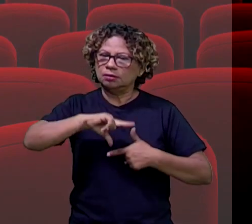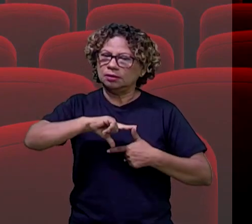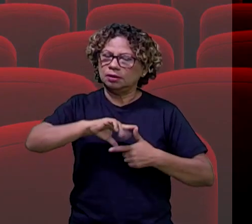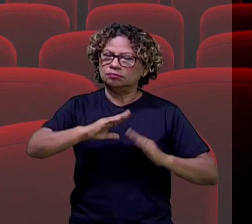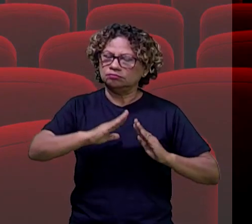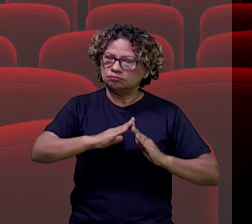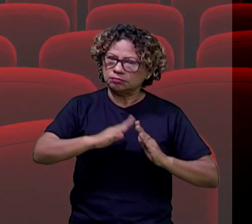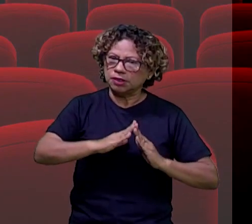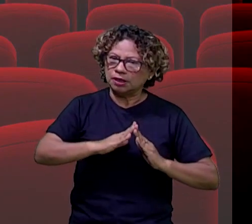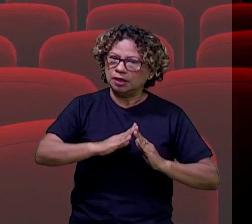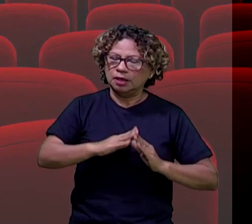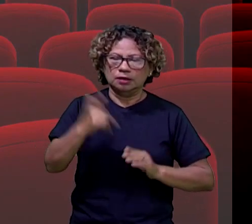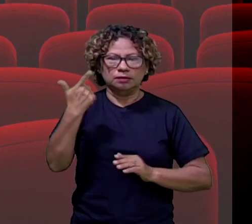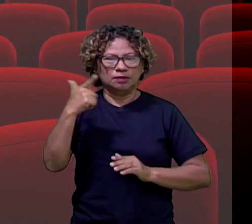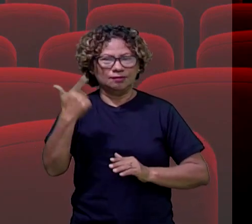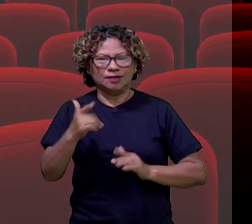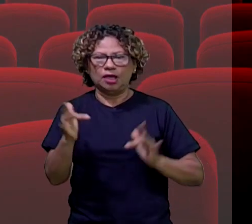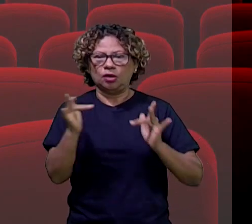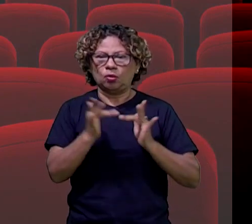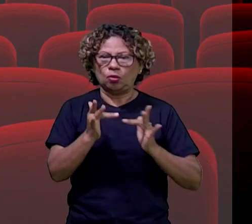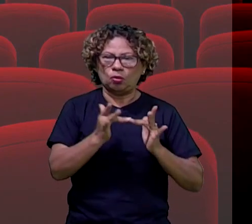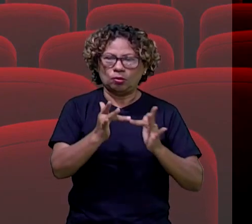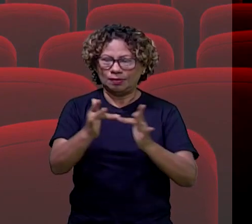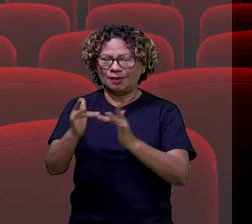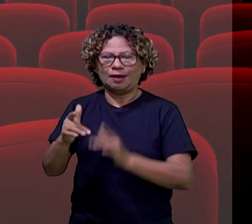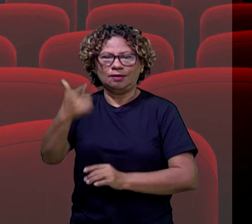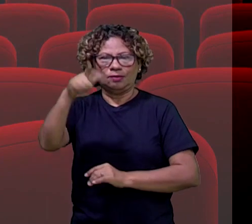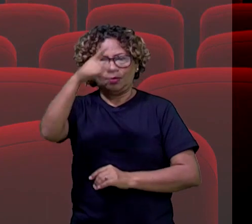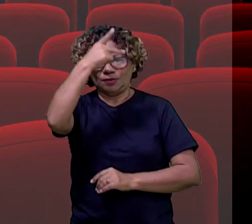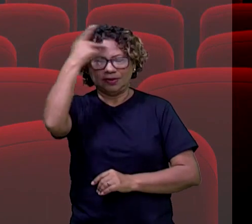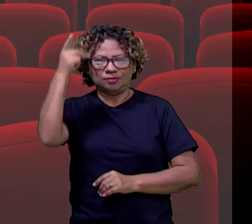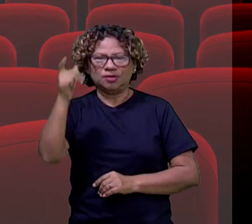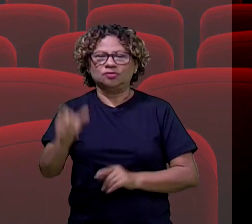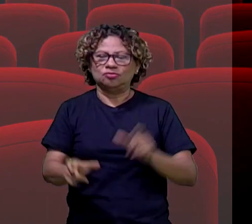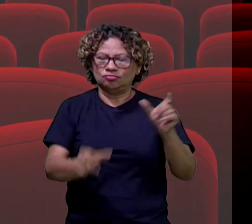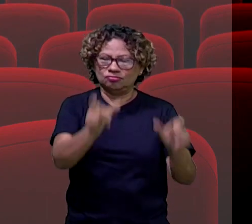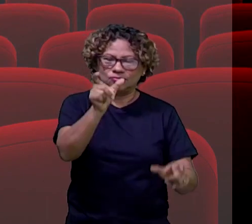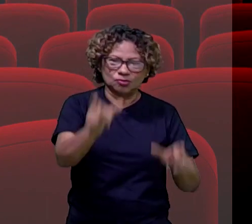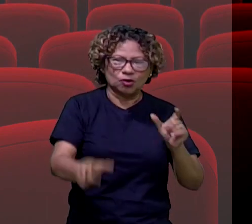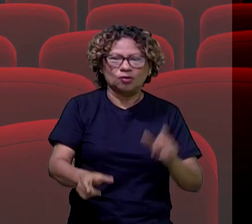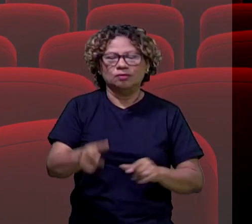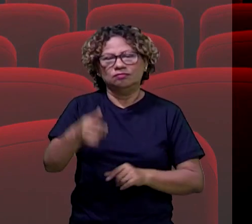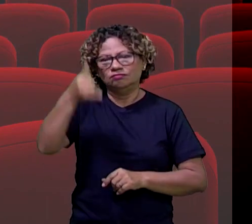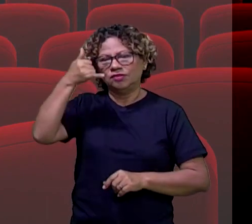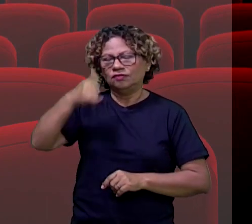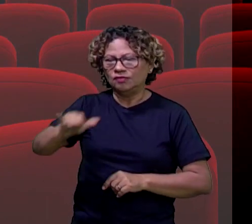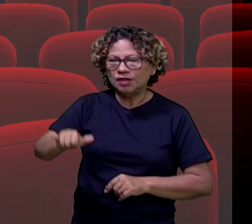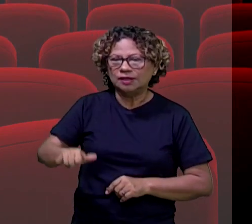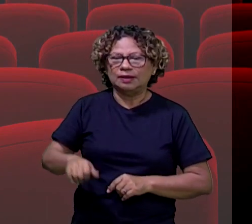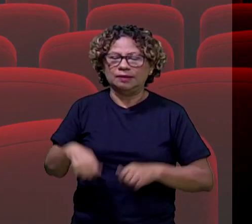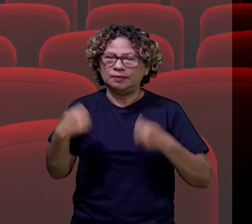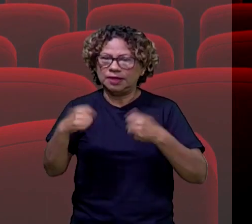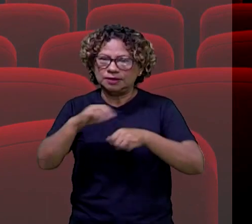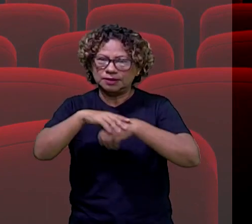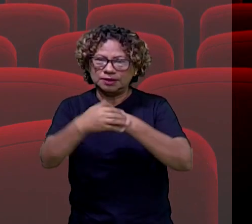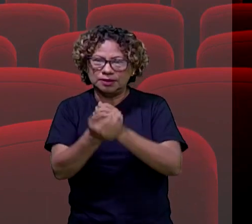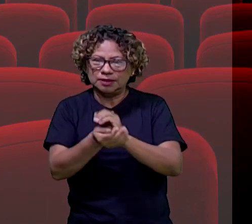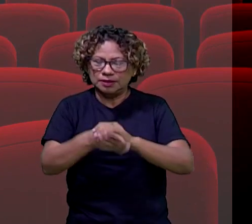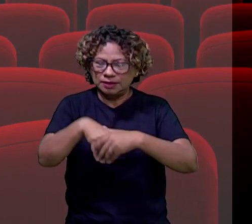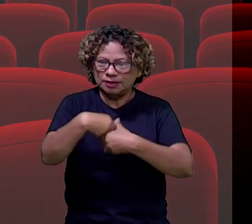diminuir o contato com outras pessoas, manter aí as questões, né? Preventivas de lavar as mãos, de